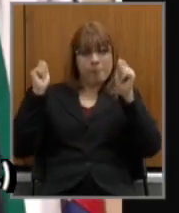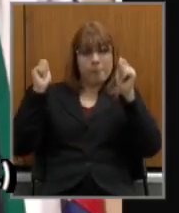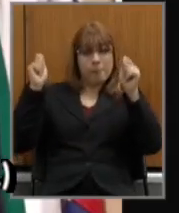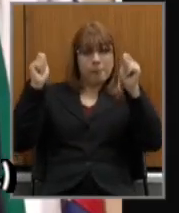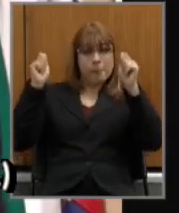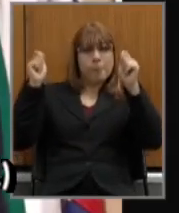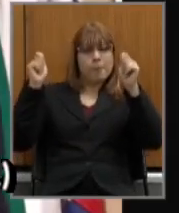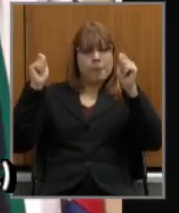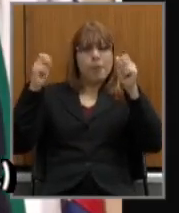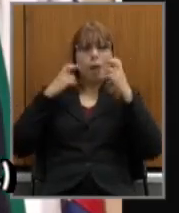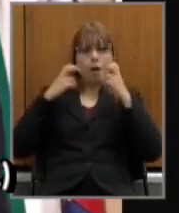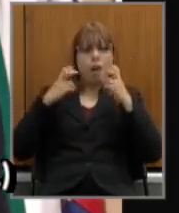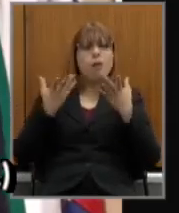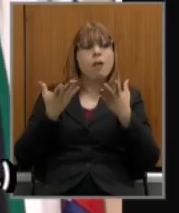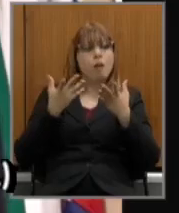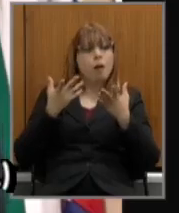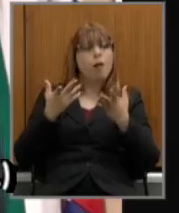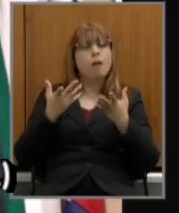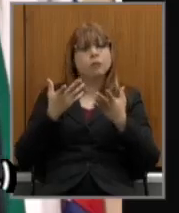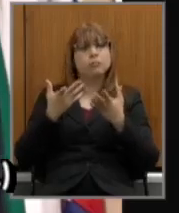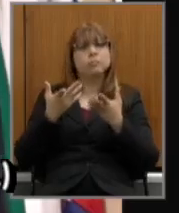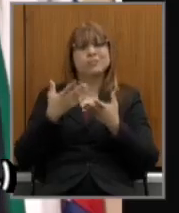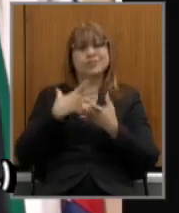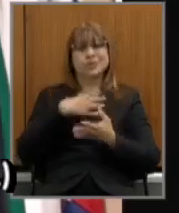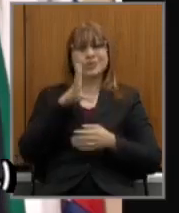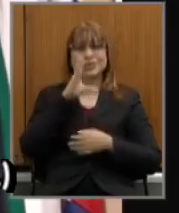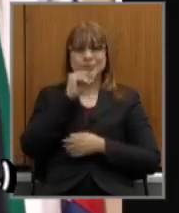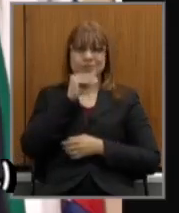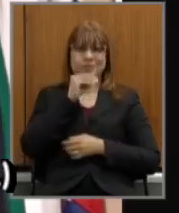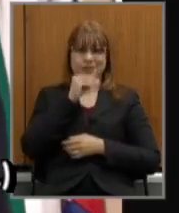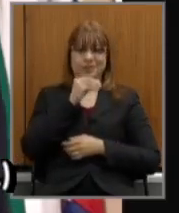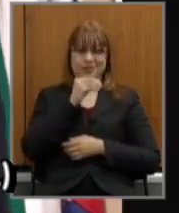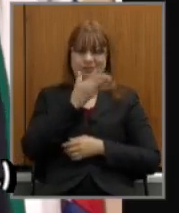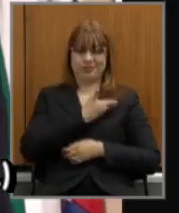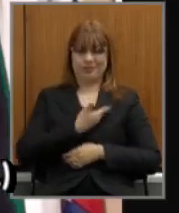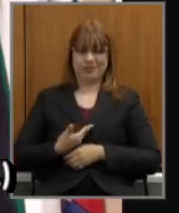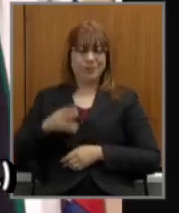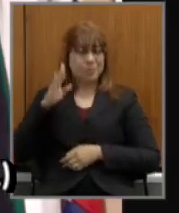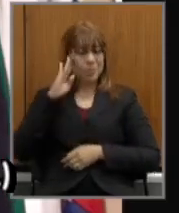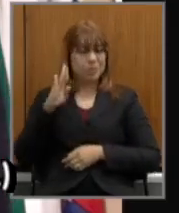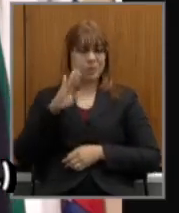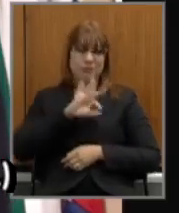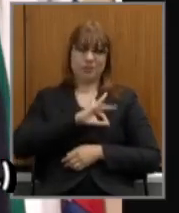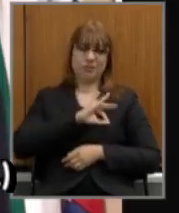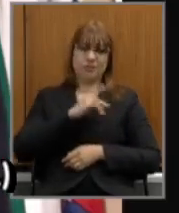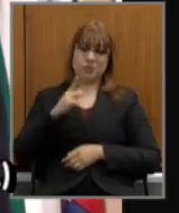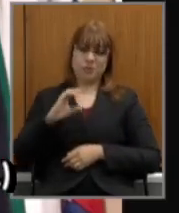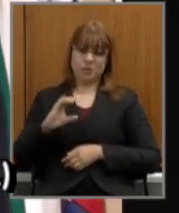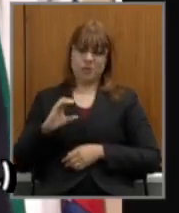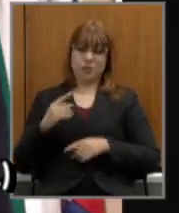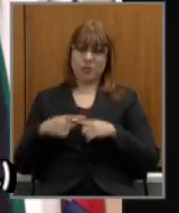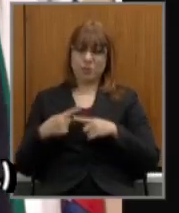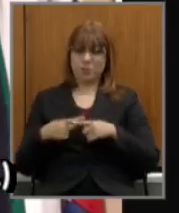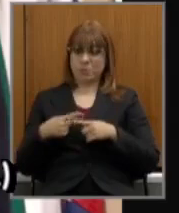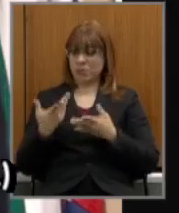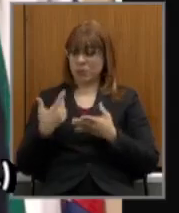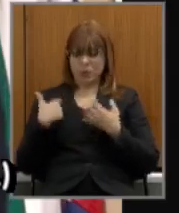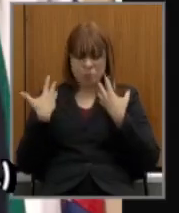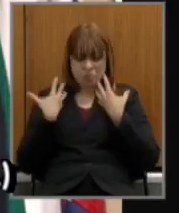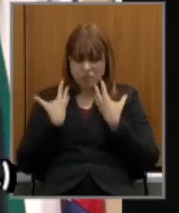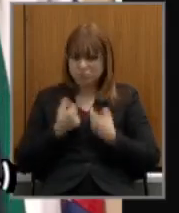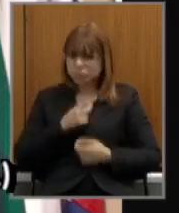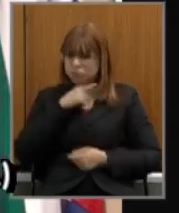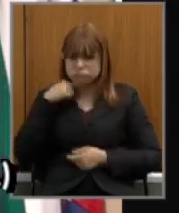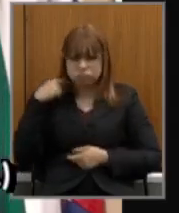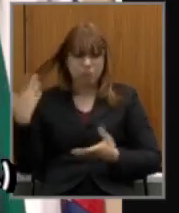dos servidores públicos principalmente da polícia civil que nós cansamos de sermos tratados da forma que